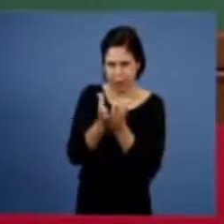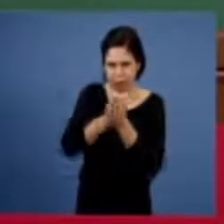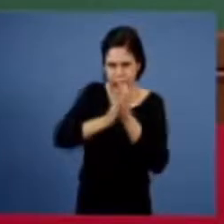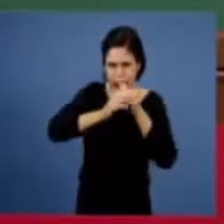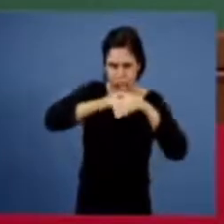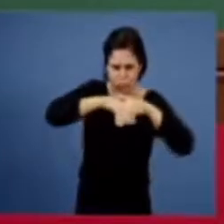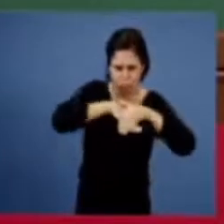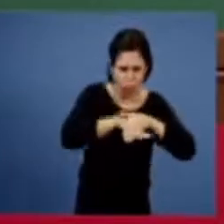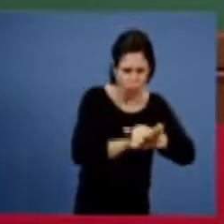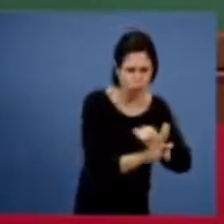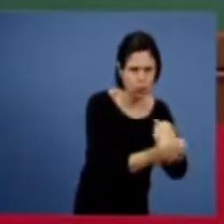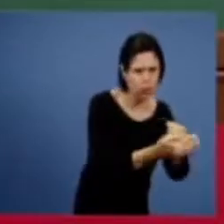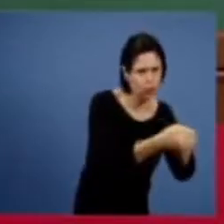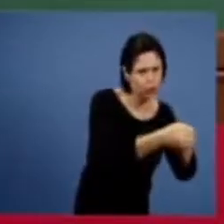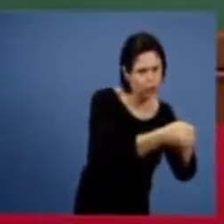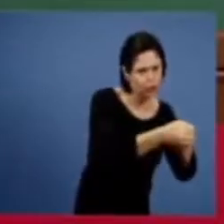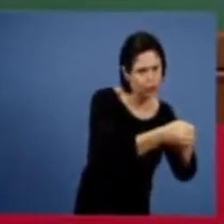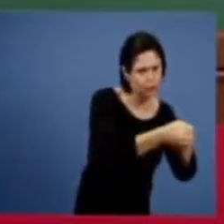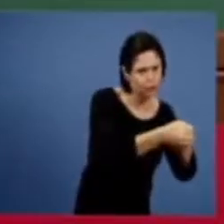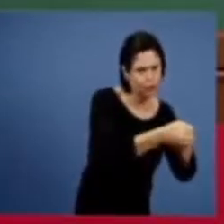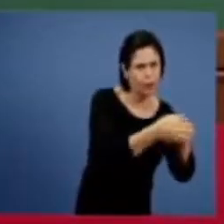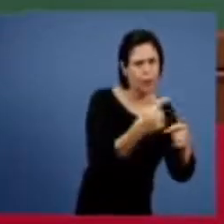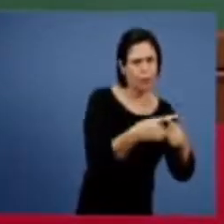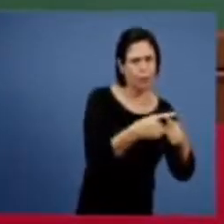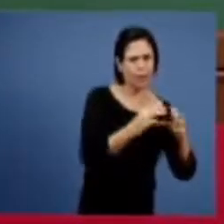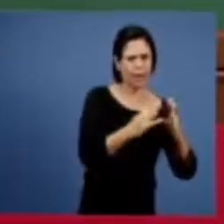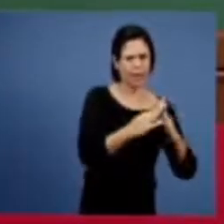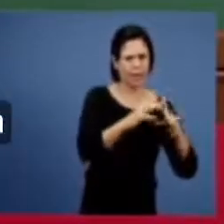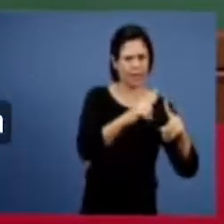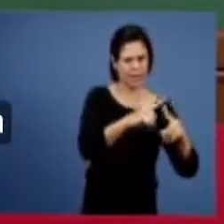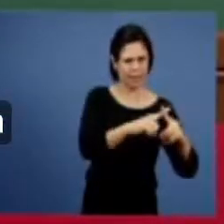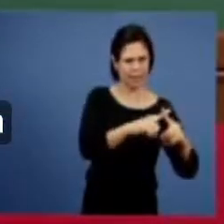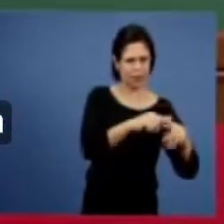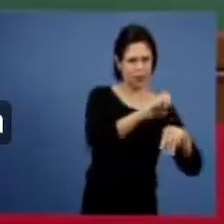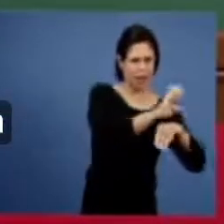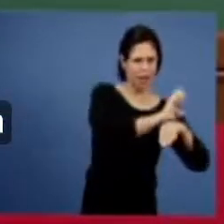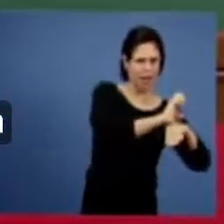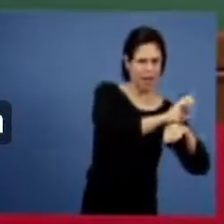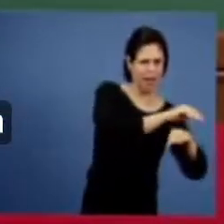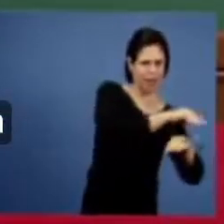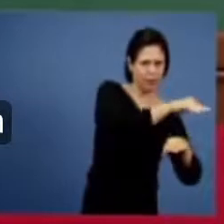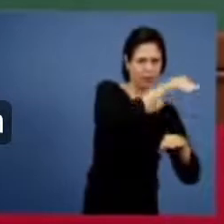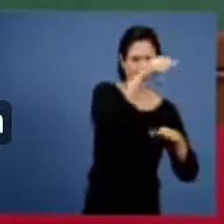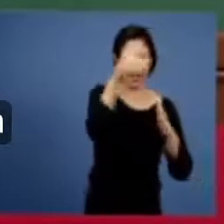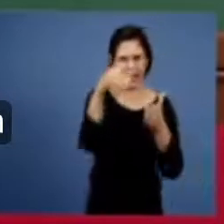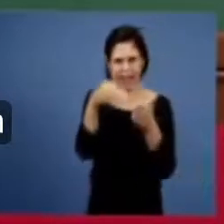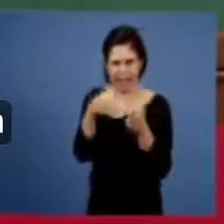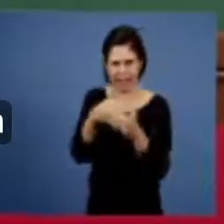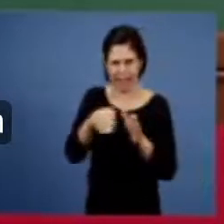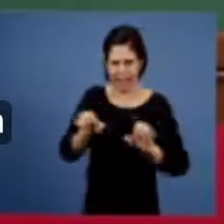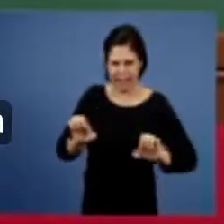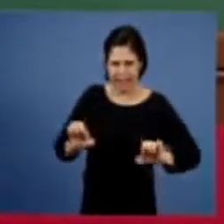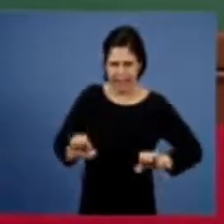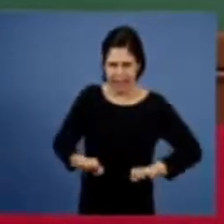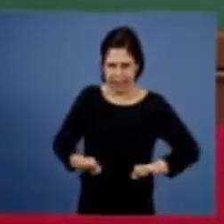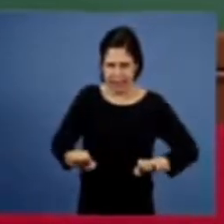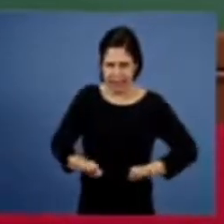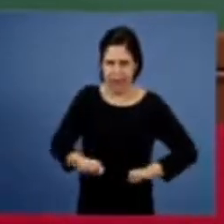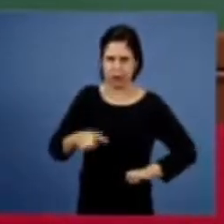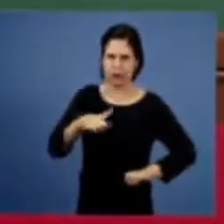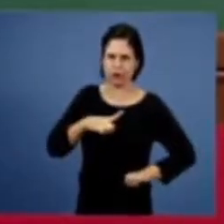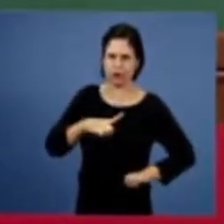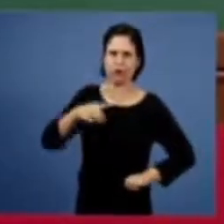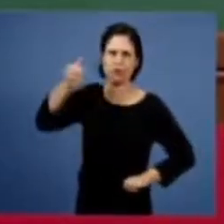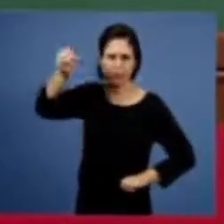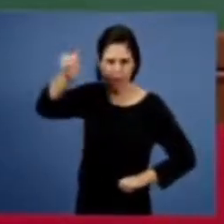igreja até Esmirna ela tinha a revelação ela vinha com a revelação da